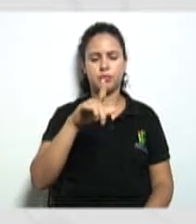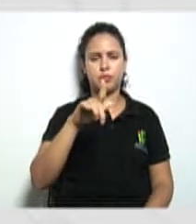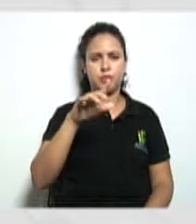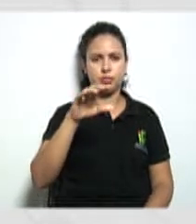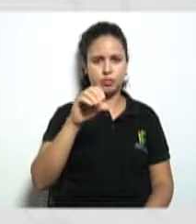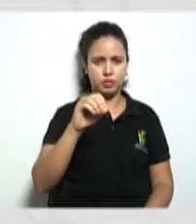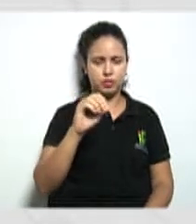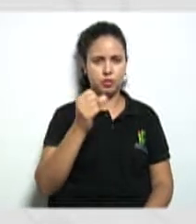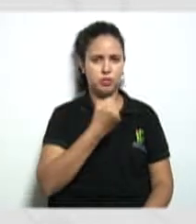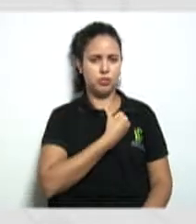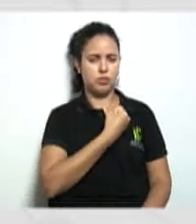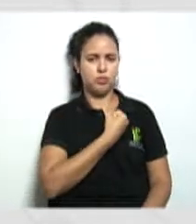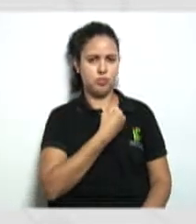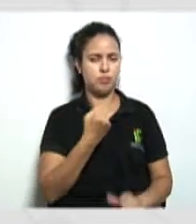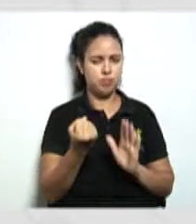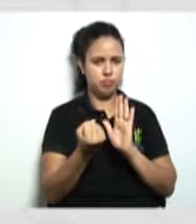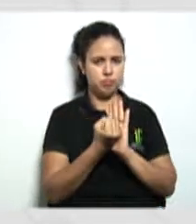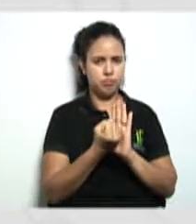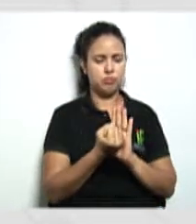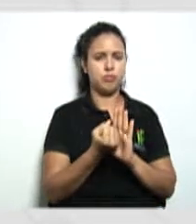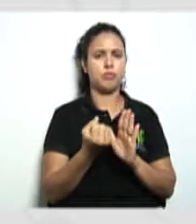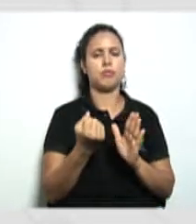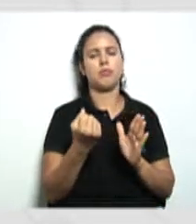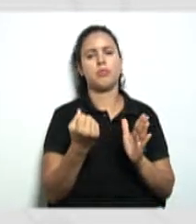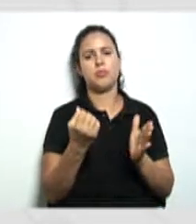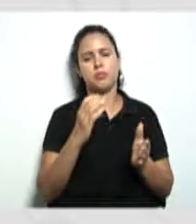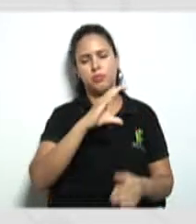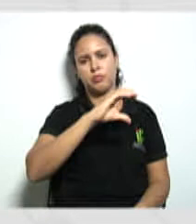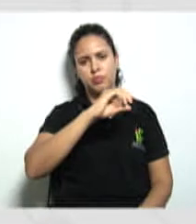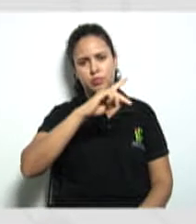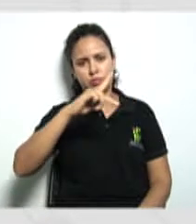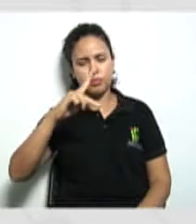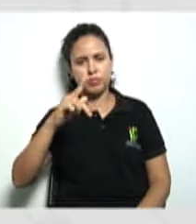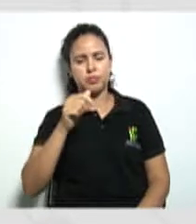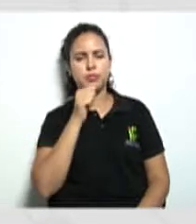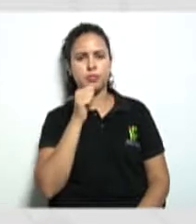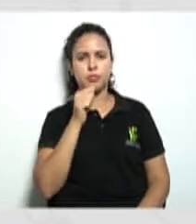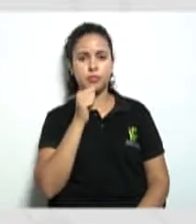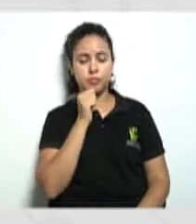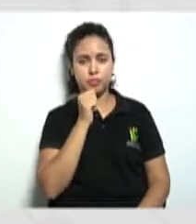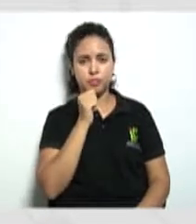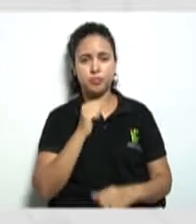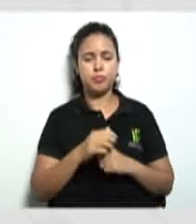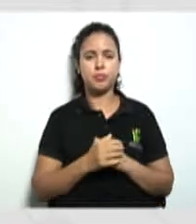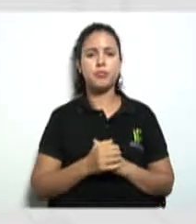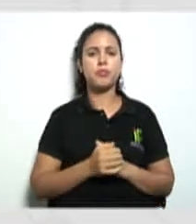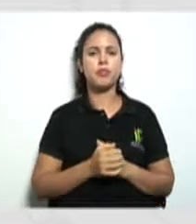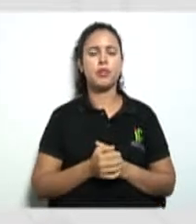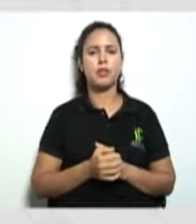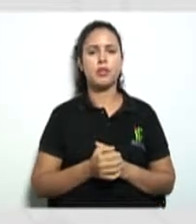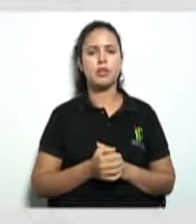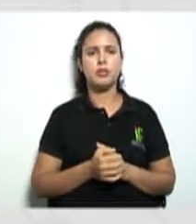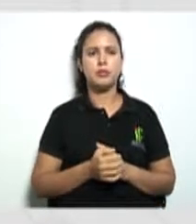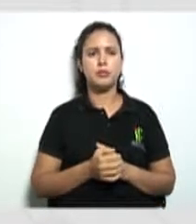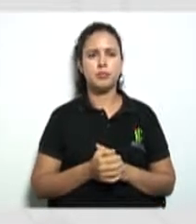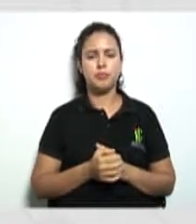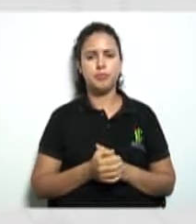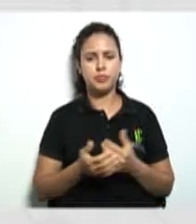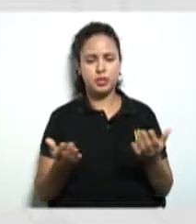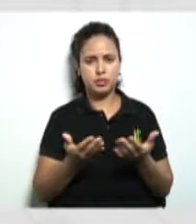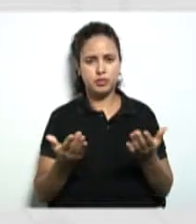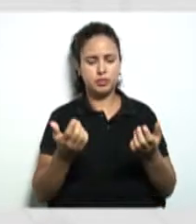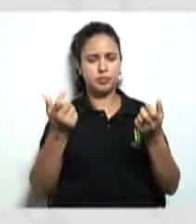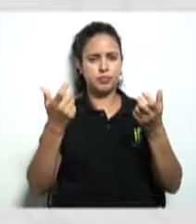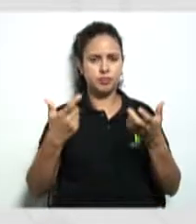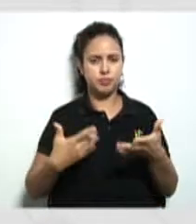mínimo não é isso? Então aqui nós estamos falando desse número mínimo com relação à